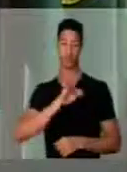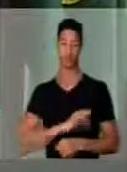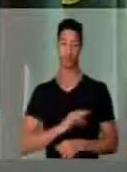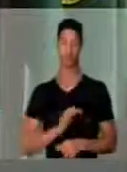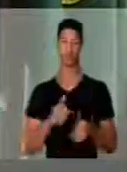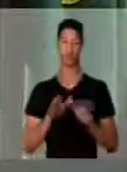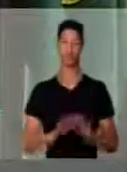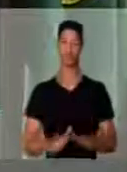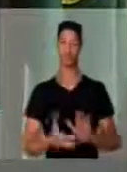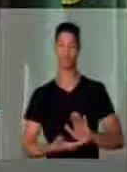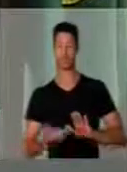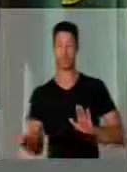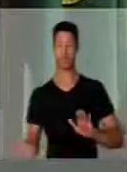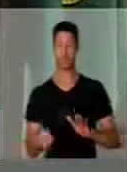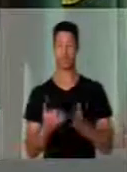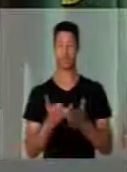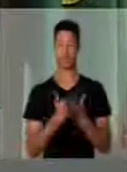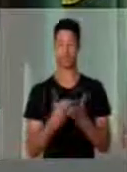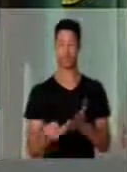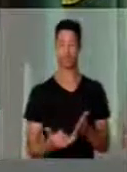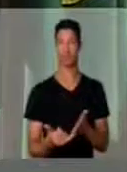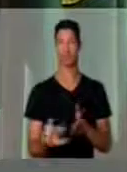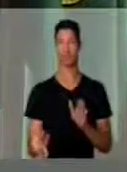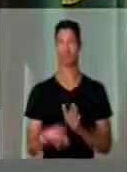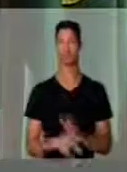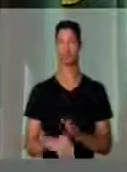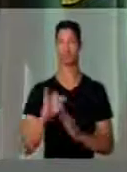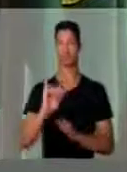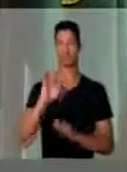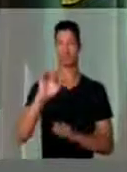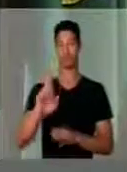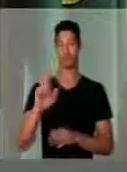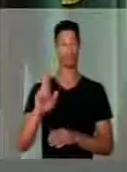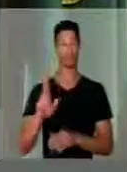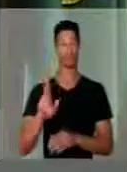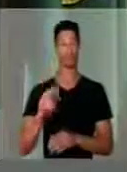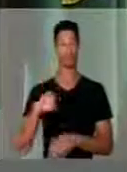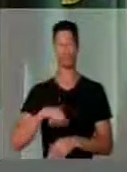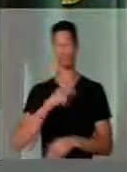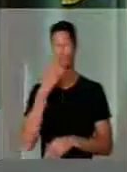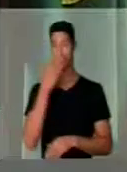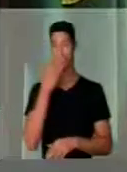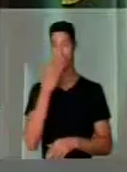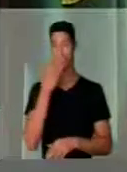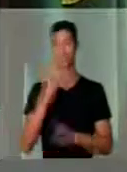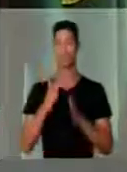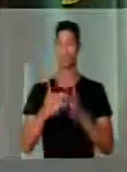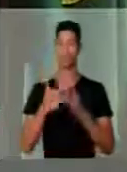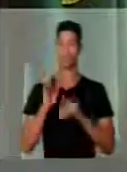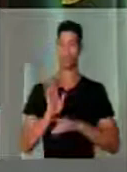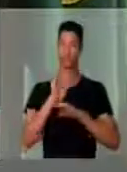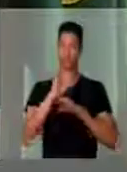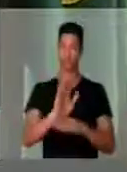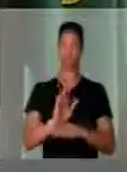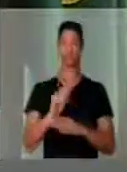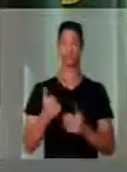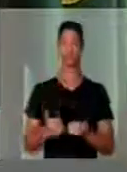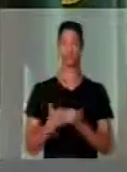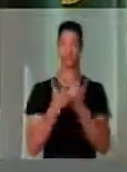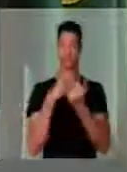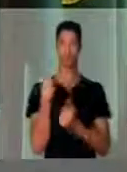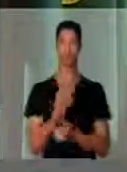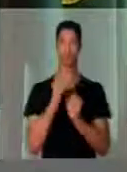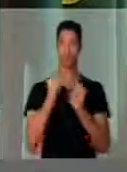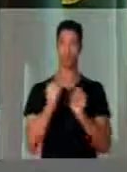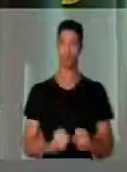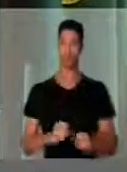fiquem fora da mordida do imposto de renda. Então peço o apoio dos novos colegas, que nós